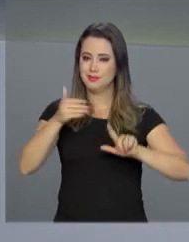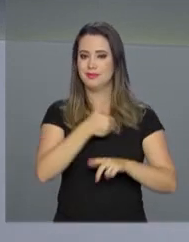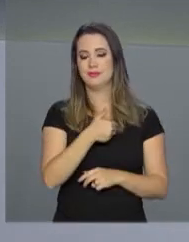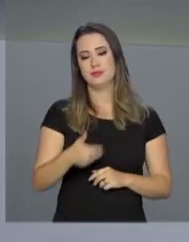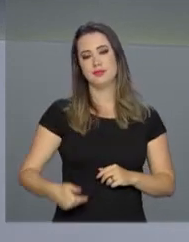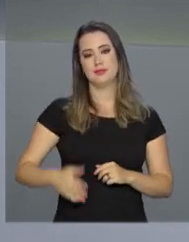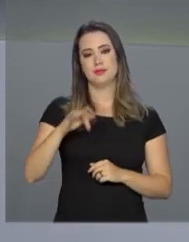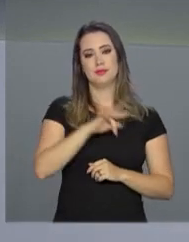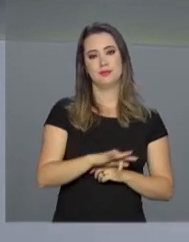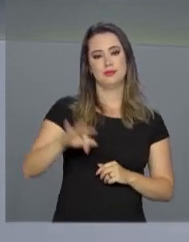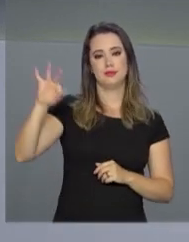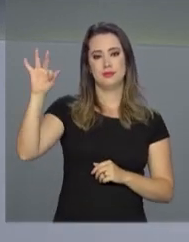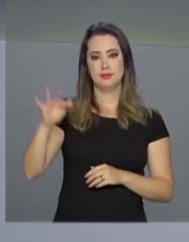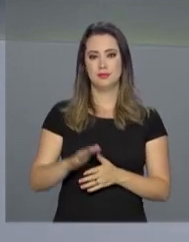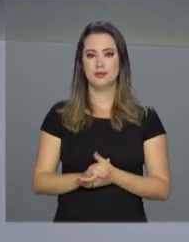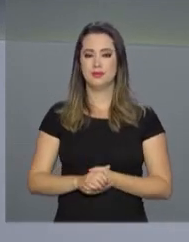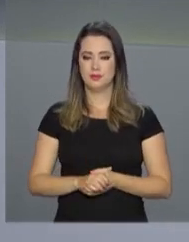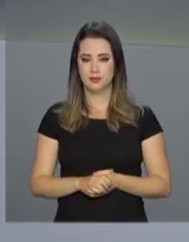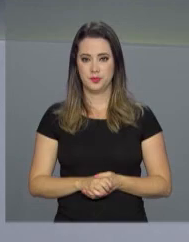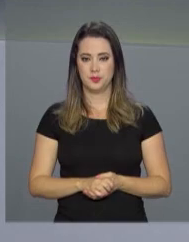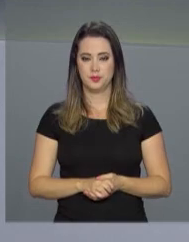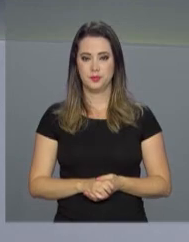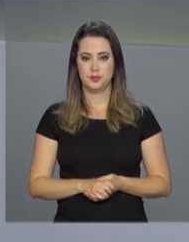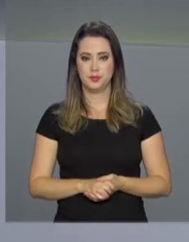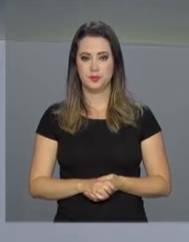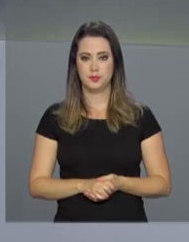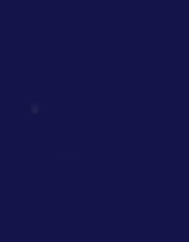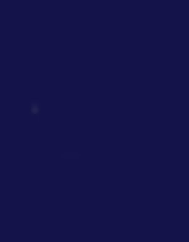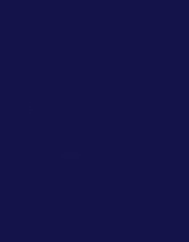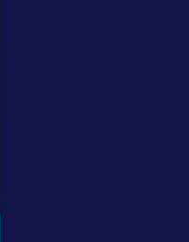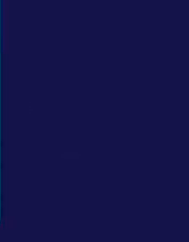gente aqui na NBR, a TV do Governo Federal.